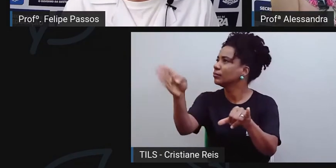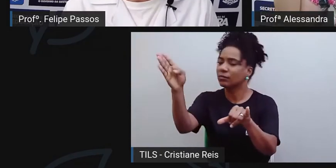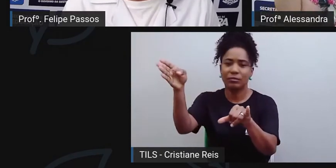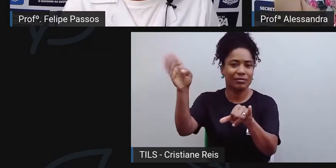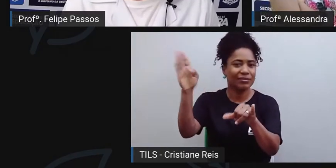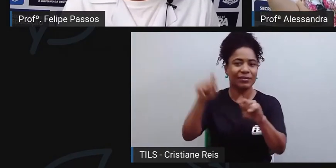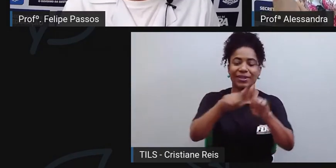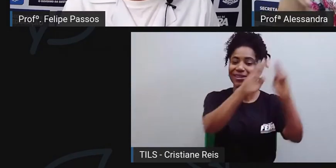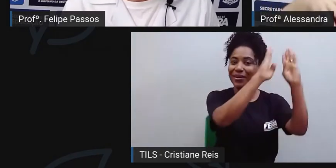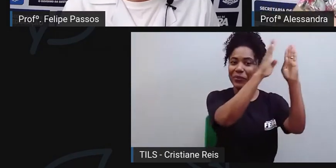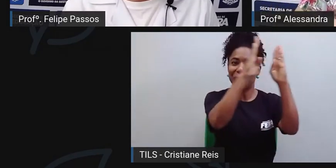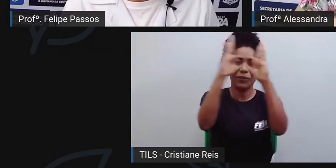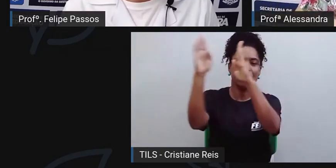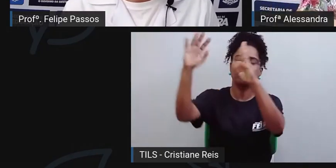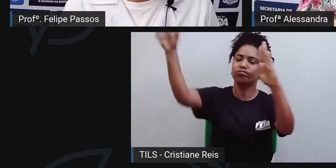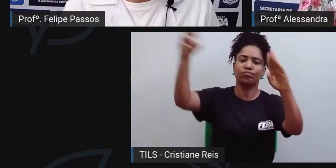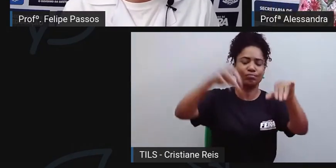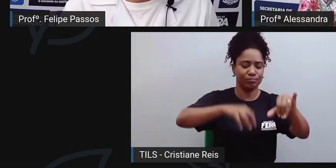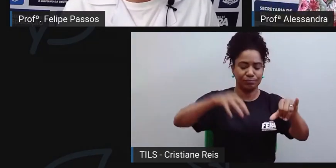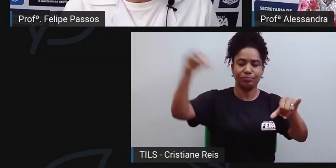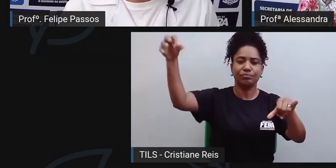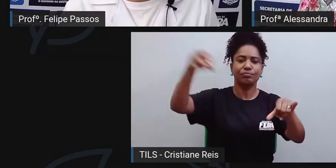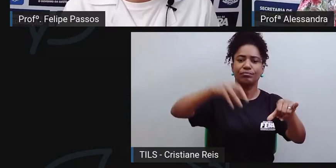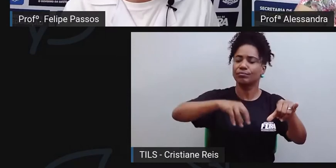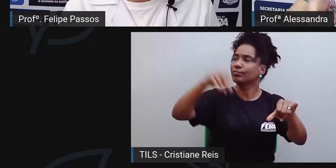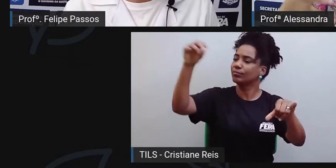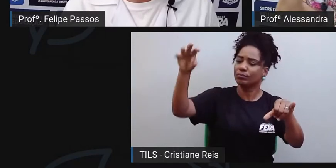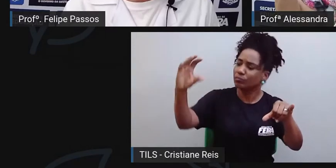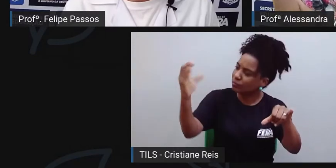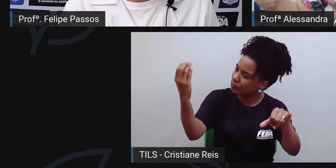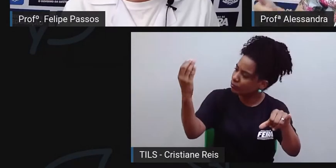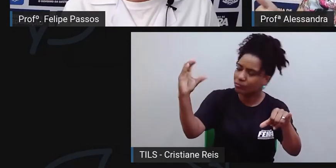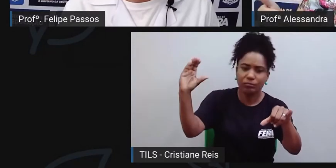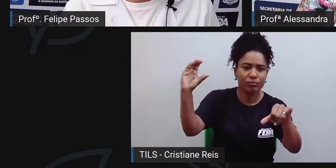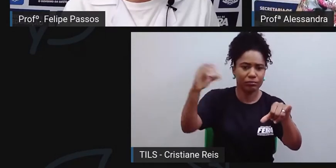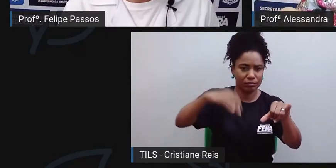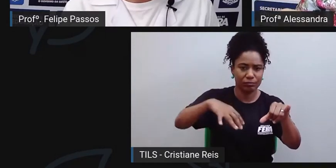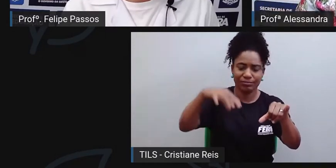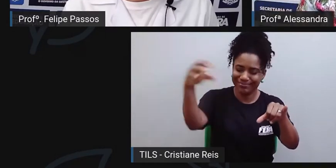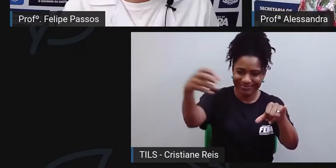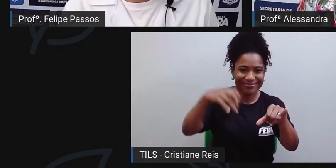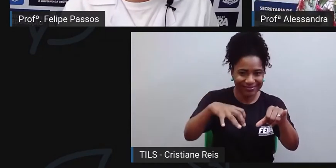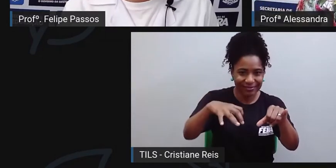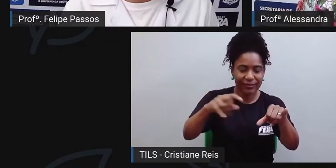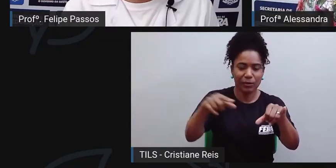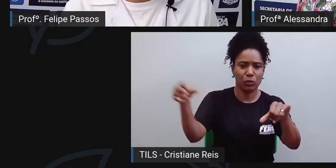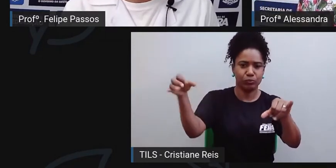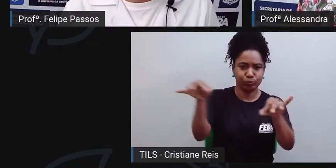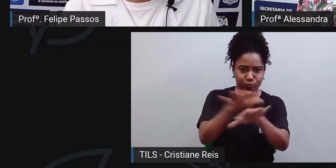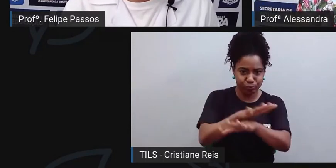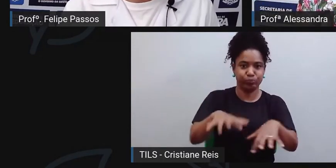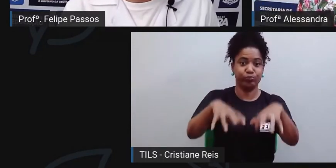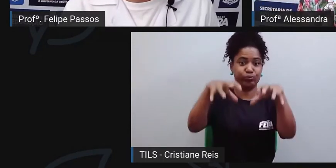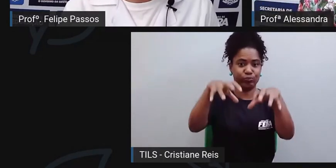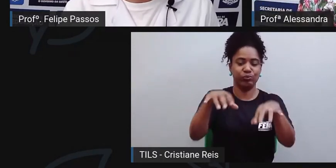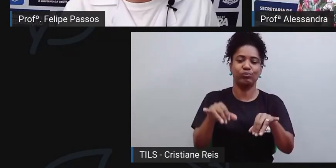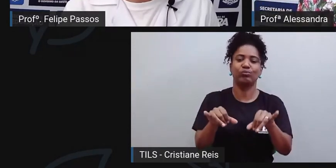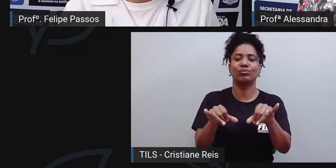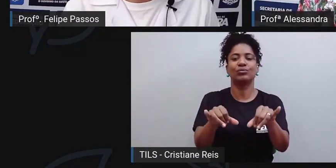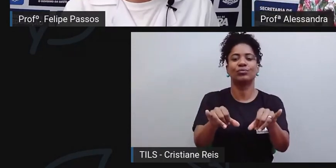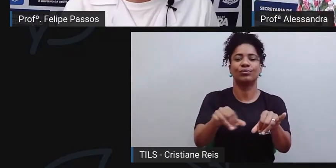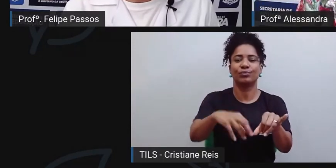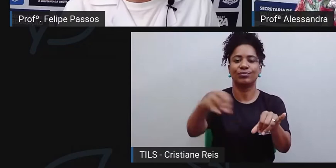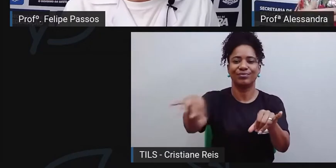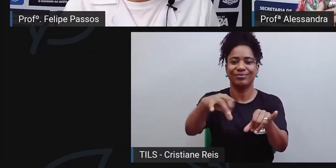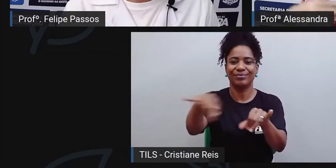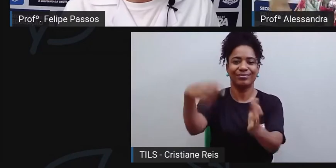e você vai pegando aqueles produtos e colocando no seu carrinho e, ao final, você passa num caixa. Numa feira livre, isso não vai acontecer, né?